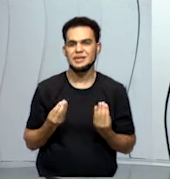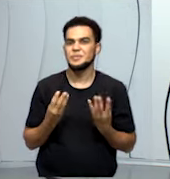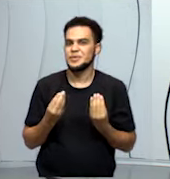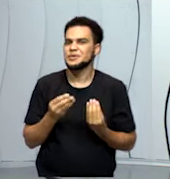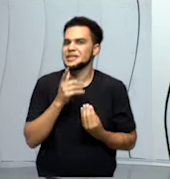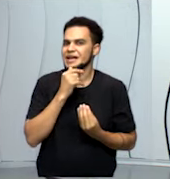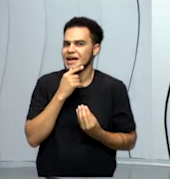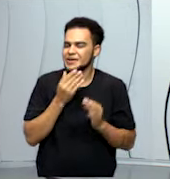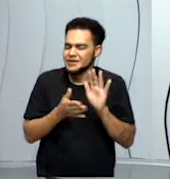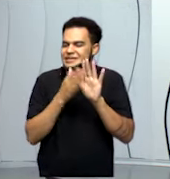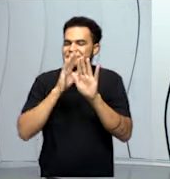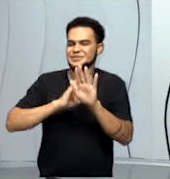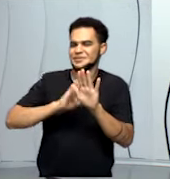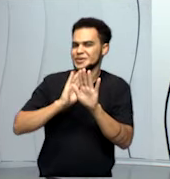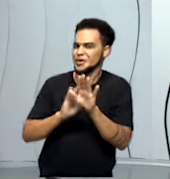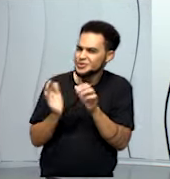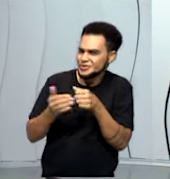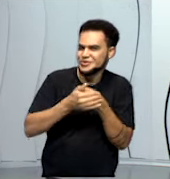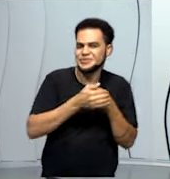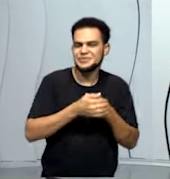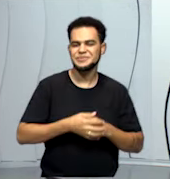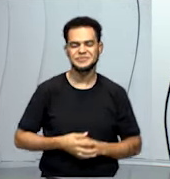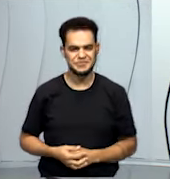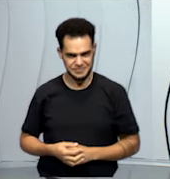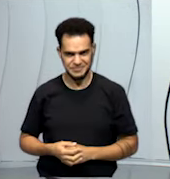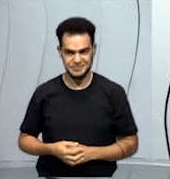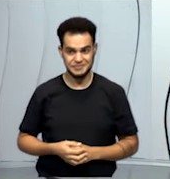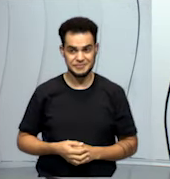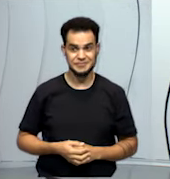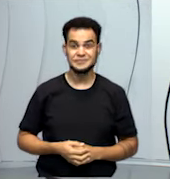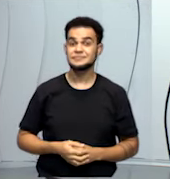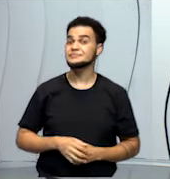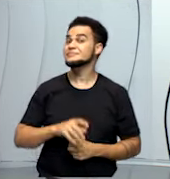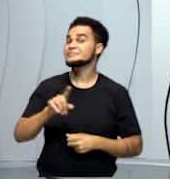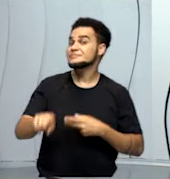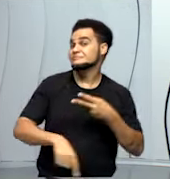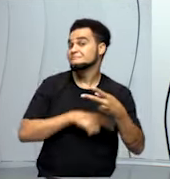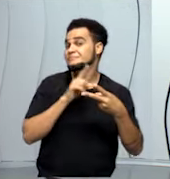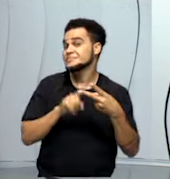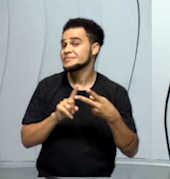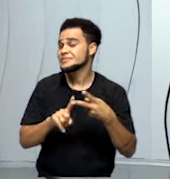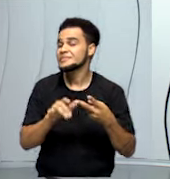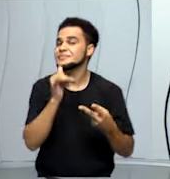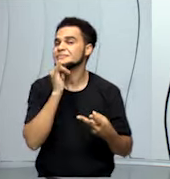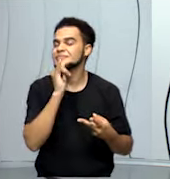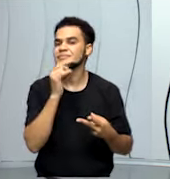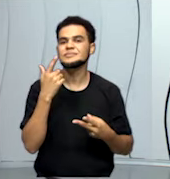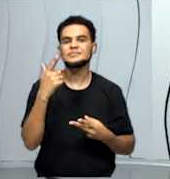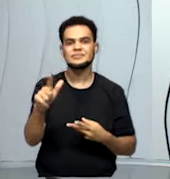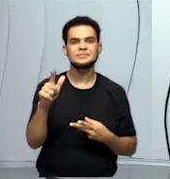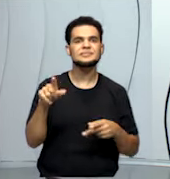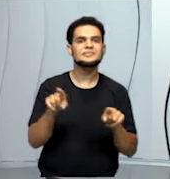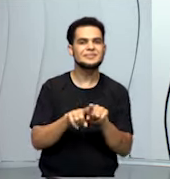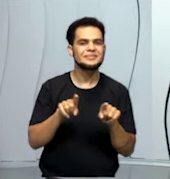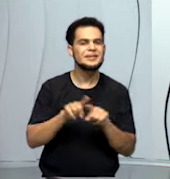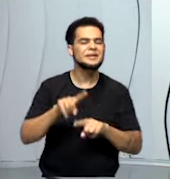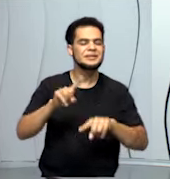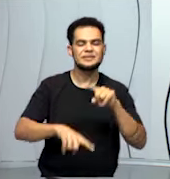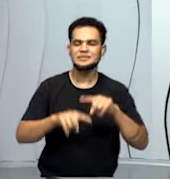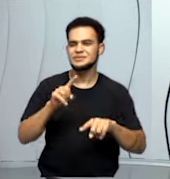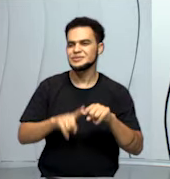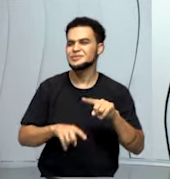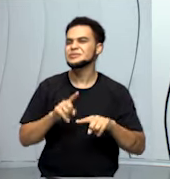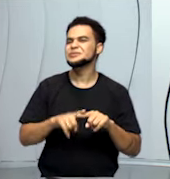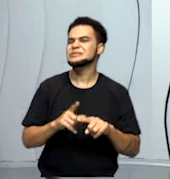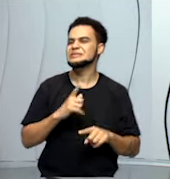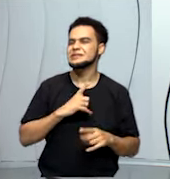envolvido muito grande. Também temos um outro produto muito, que